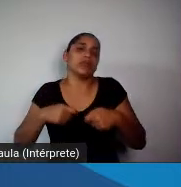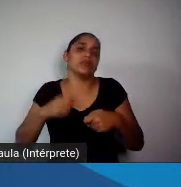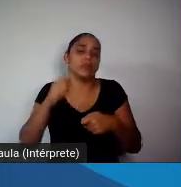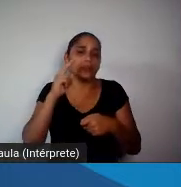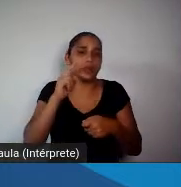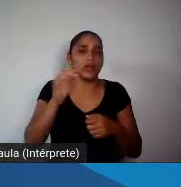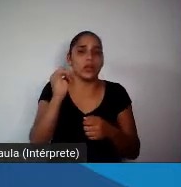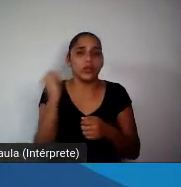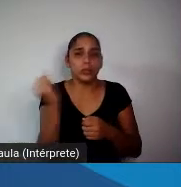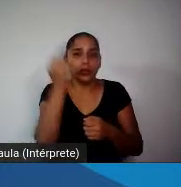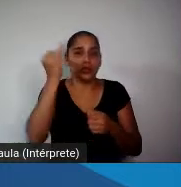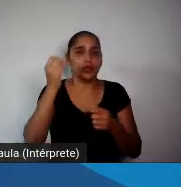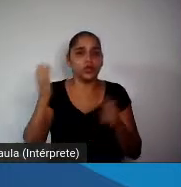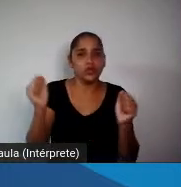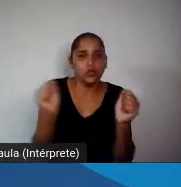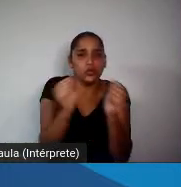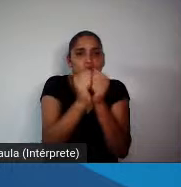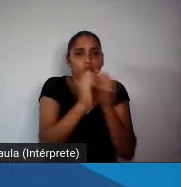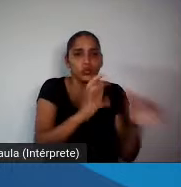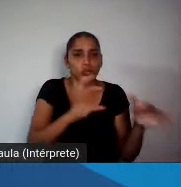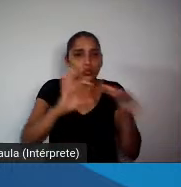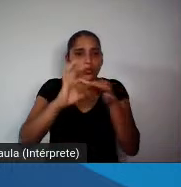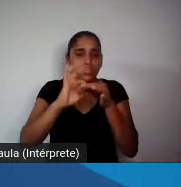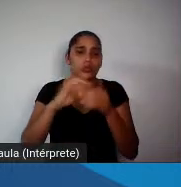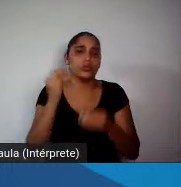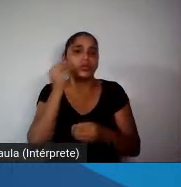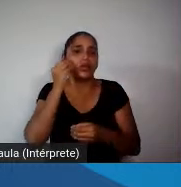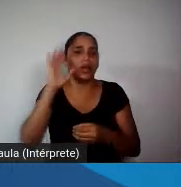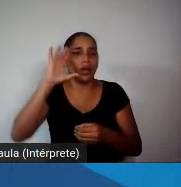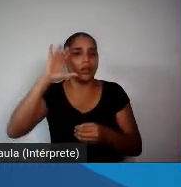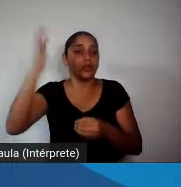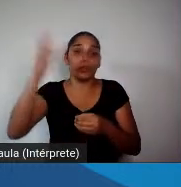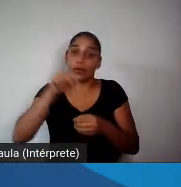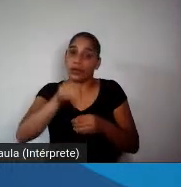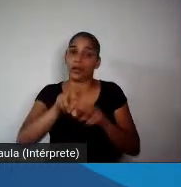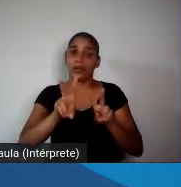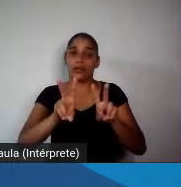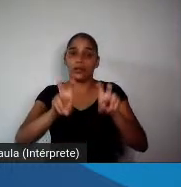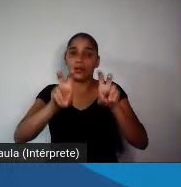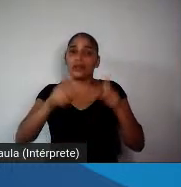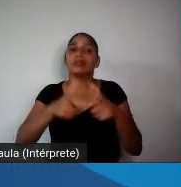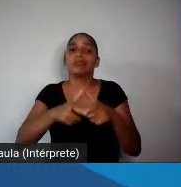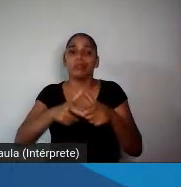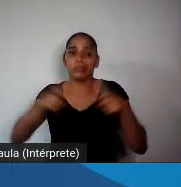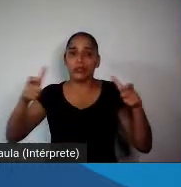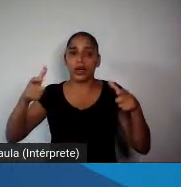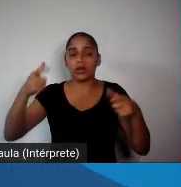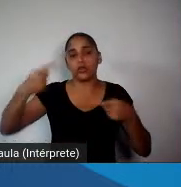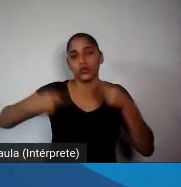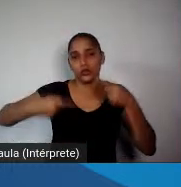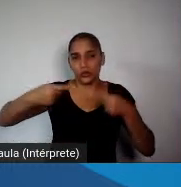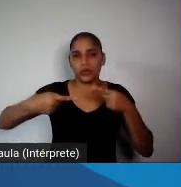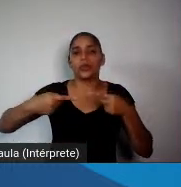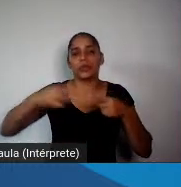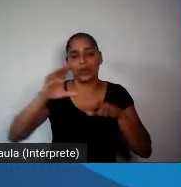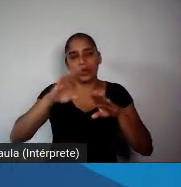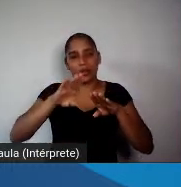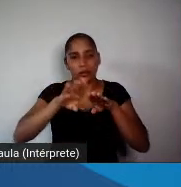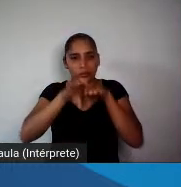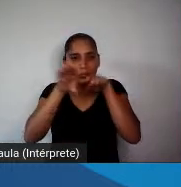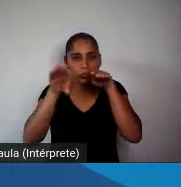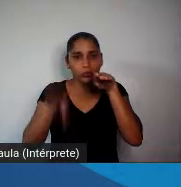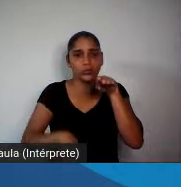buscar soluções, porque isso também é um tema que amplificará em muito a desigualdade social. O que nós